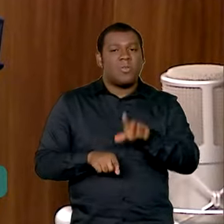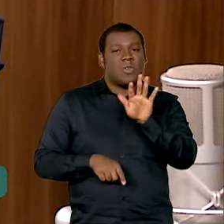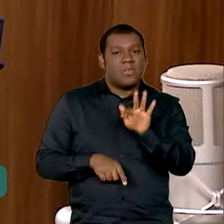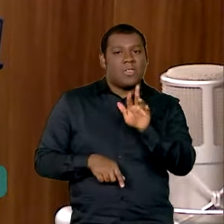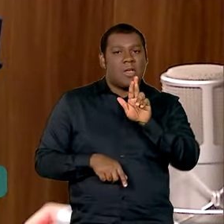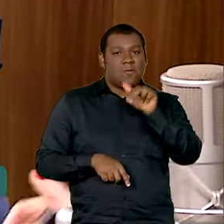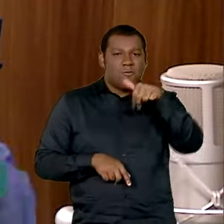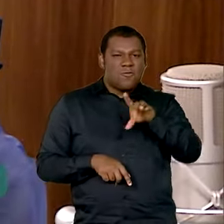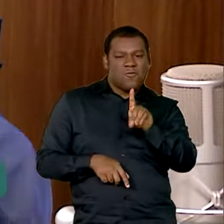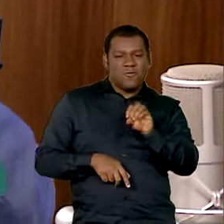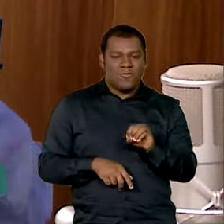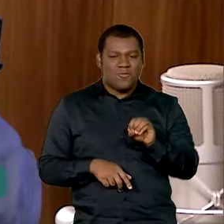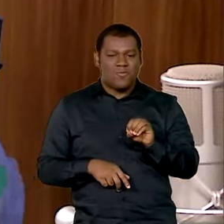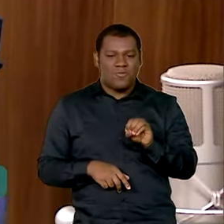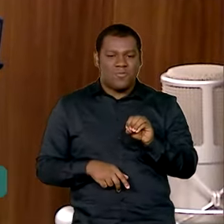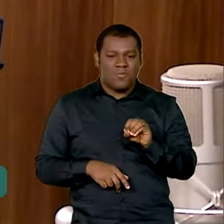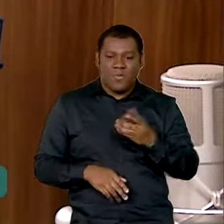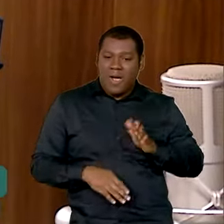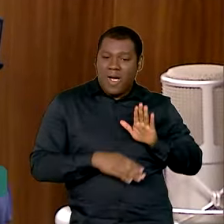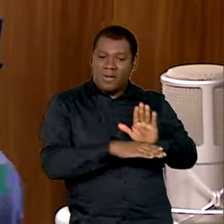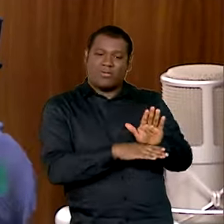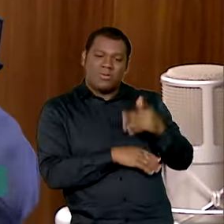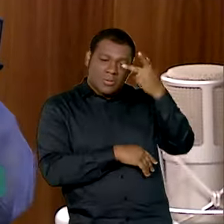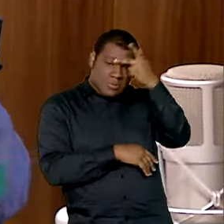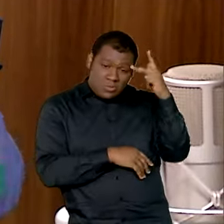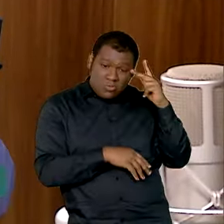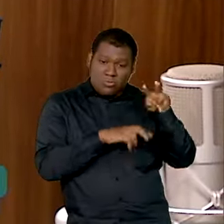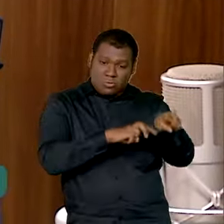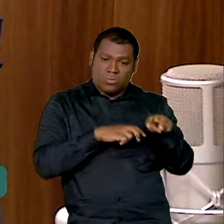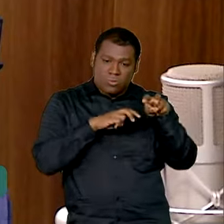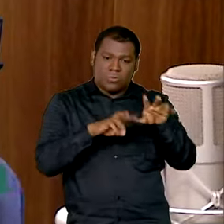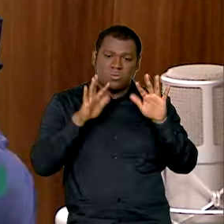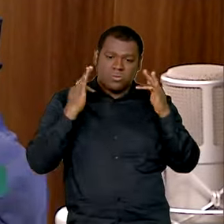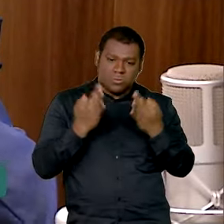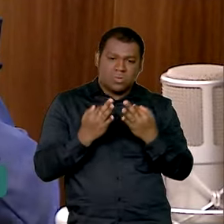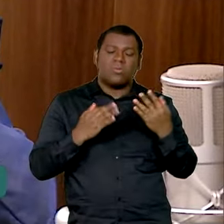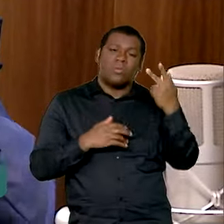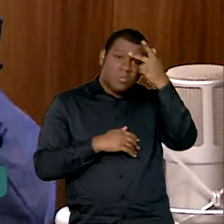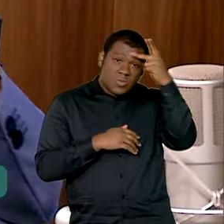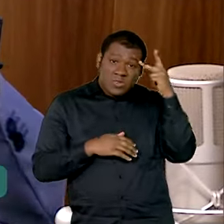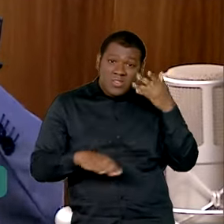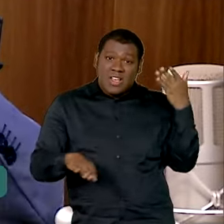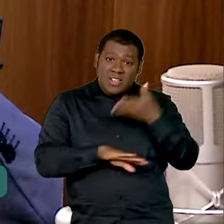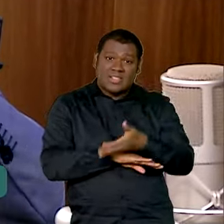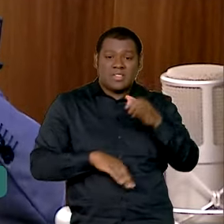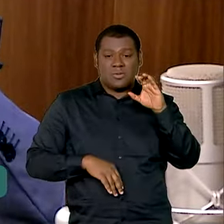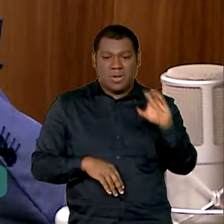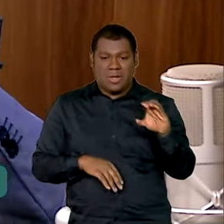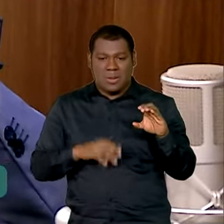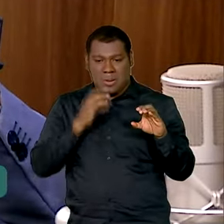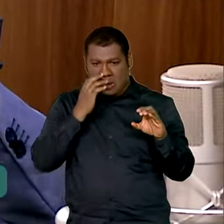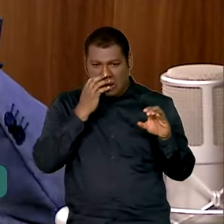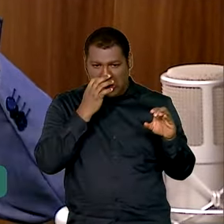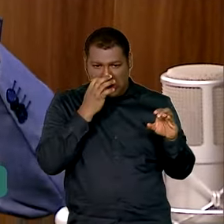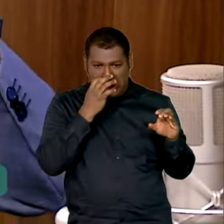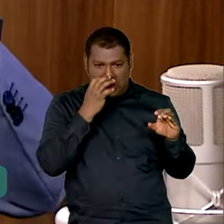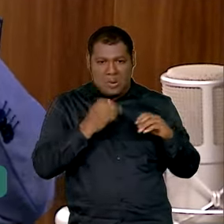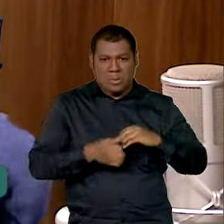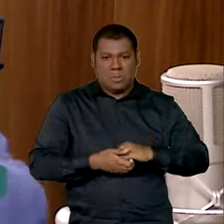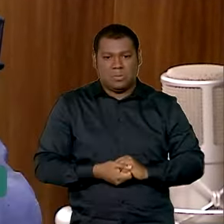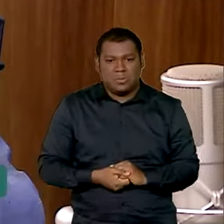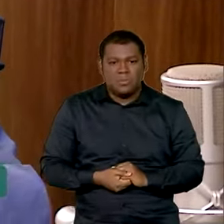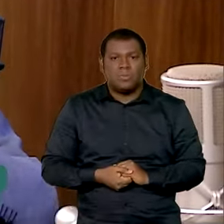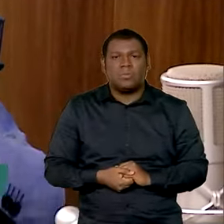de aval para o pequeno pegar o crédito dele porque muitas vezes o problema do pequeno é não ter